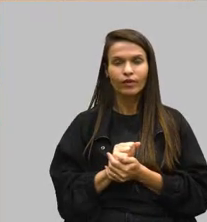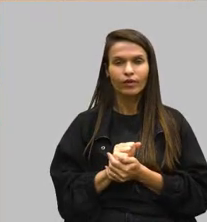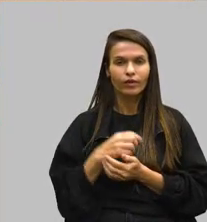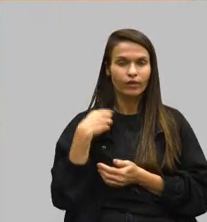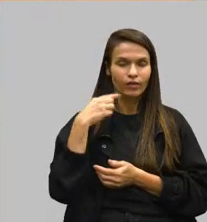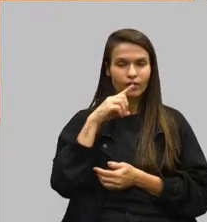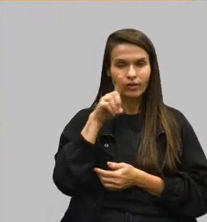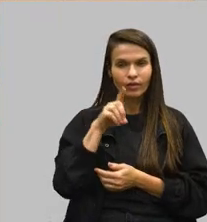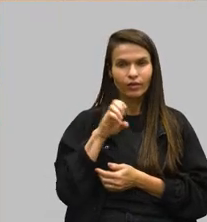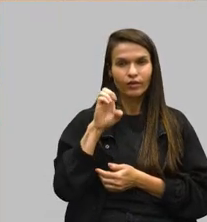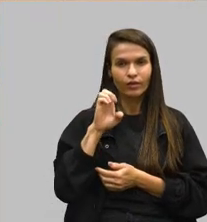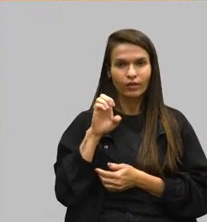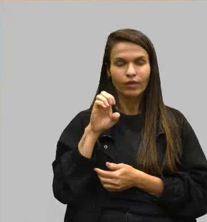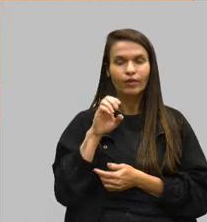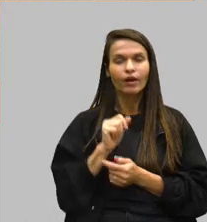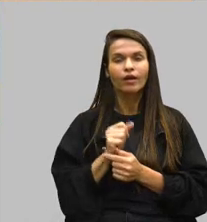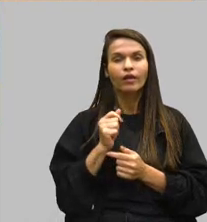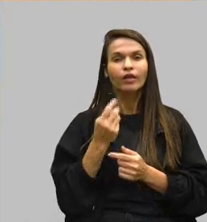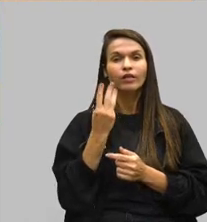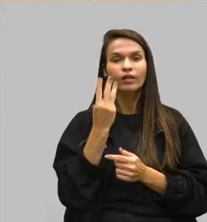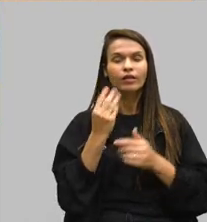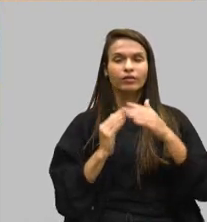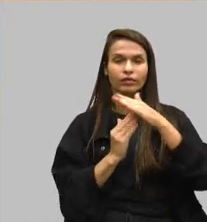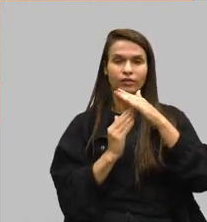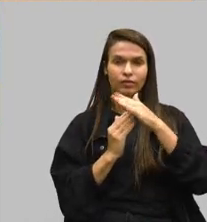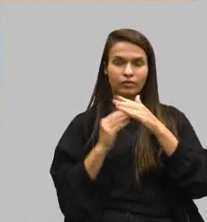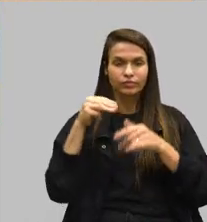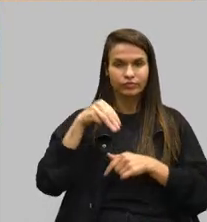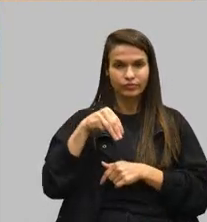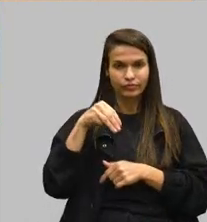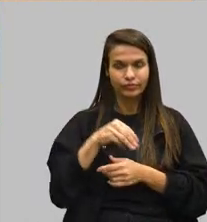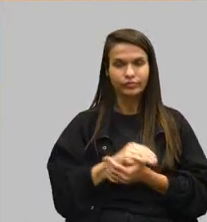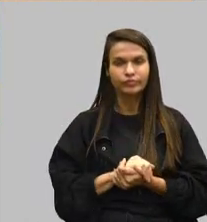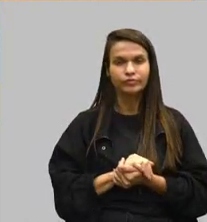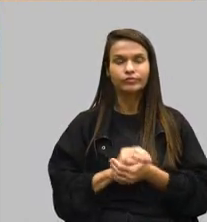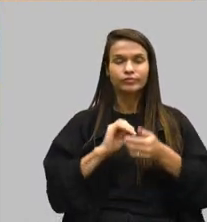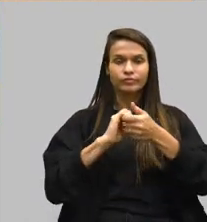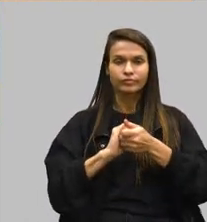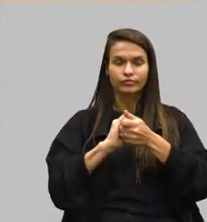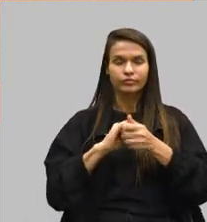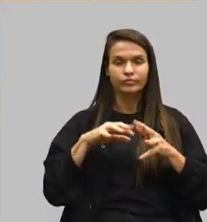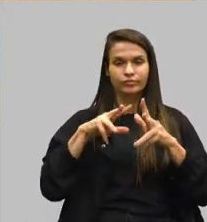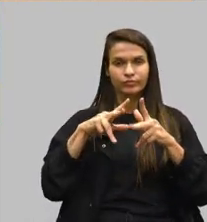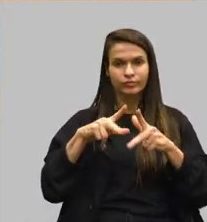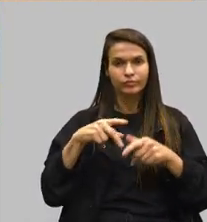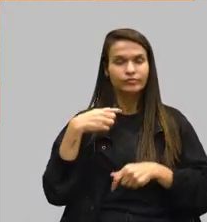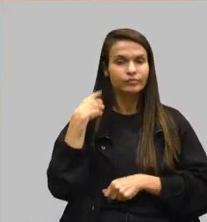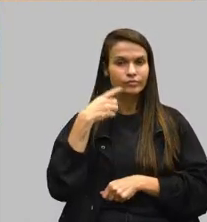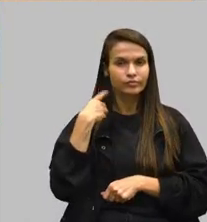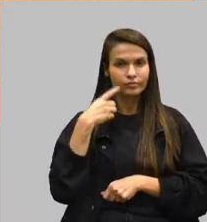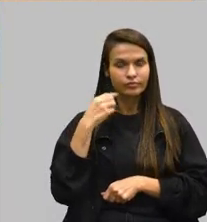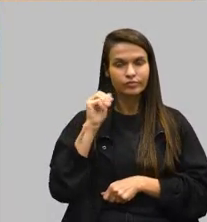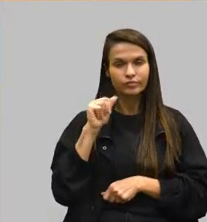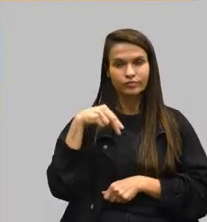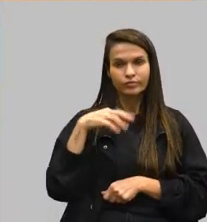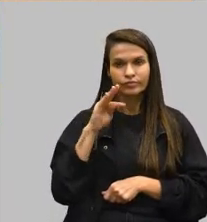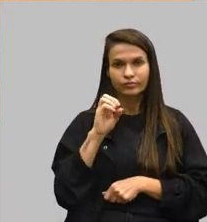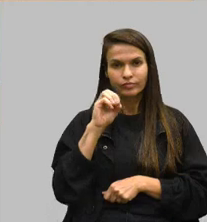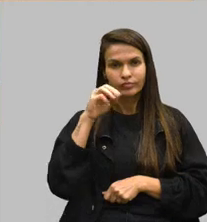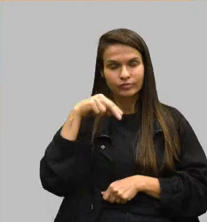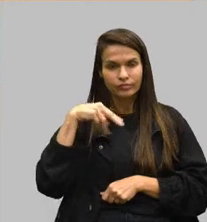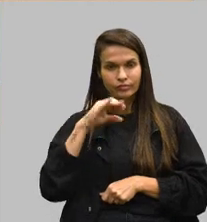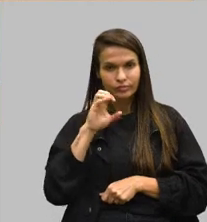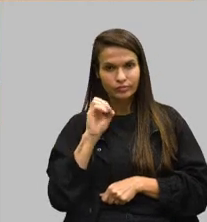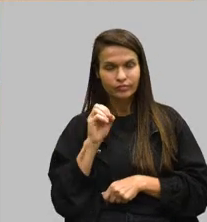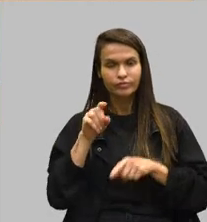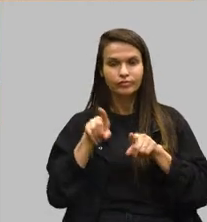Boa tarde, senhor presidente, deputado Betão, quero cumprimentar aqui meus colegas, deputado Endes, deputado Antônio Carlos Arantes, deputado Maria Clara Marra,